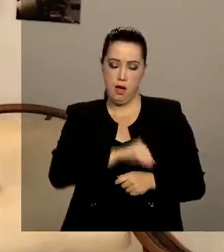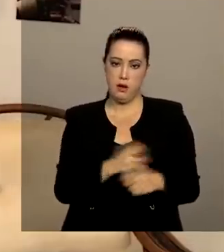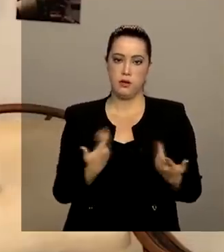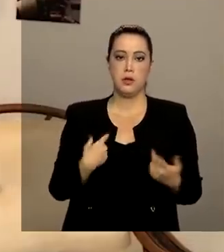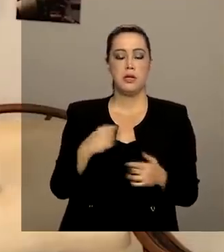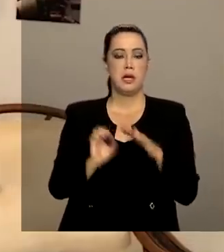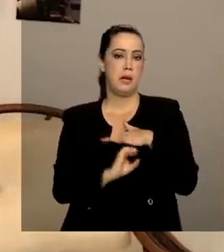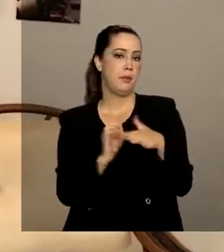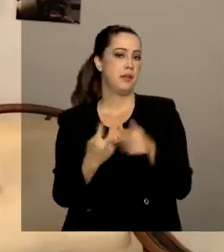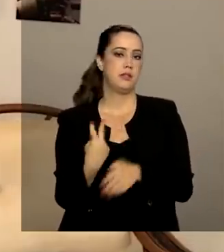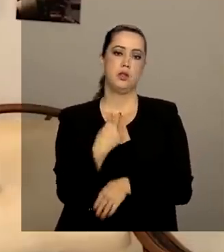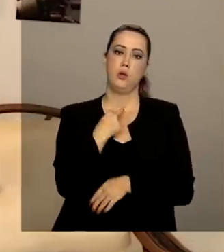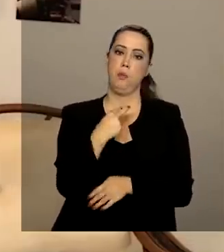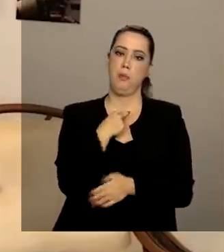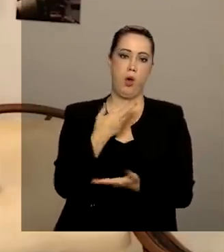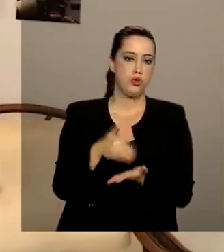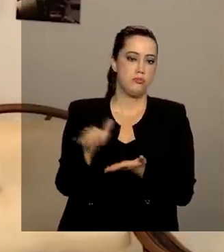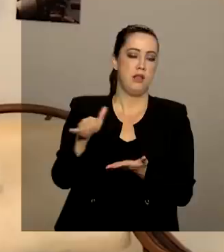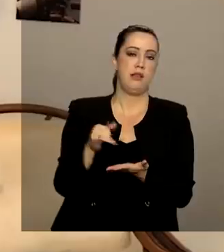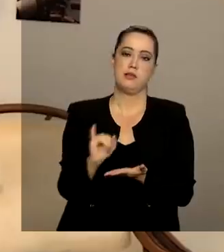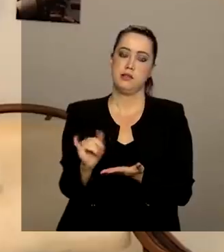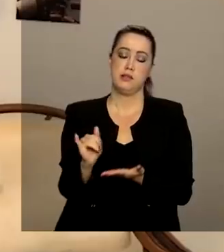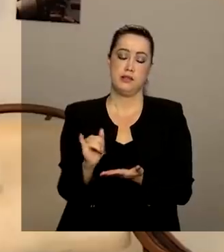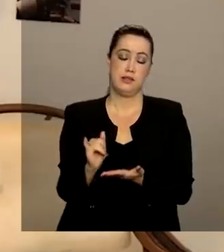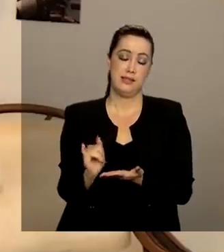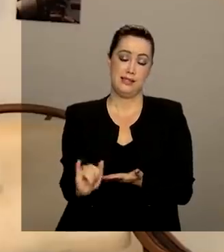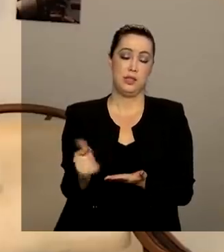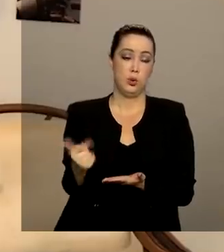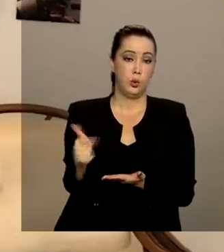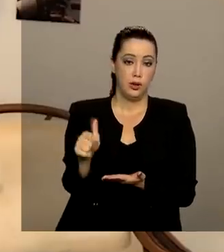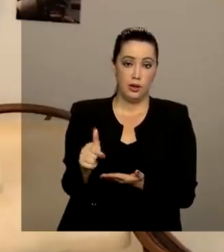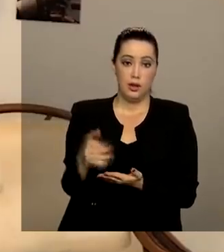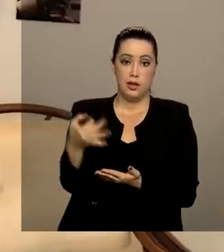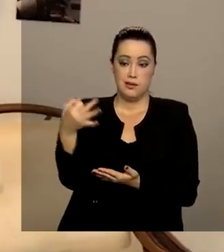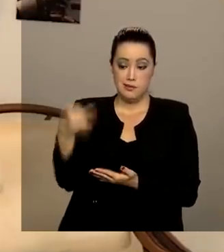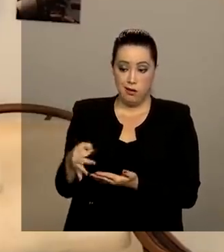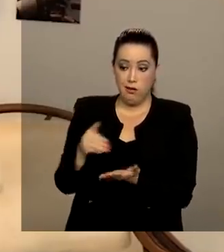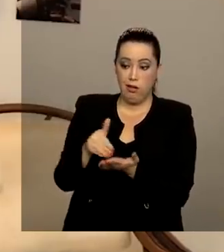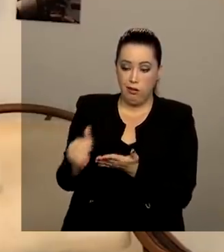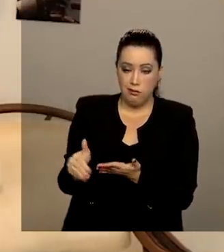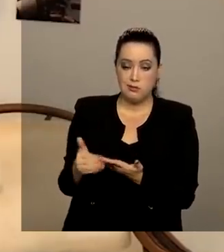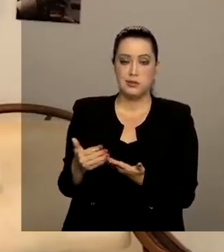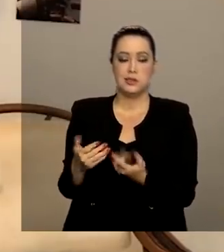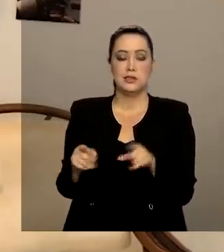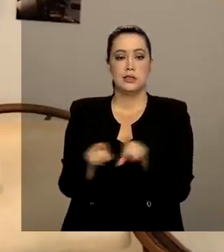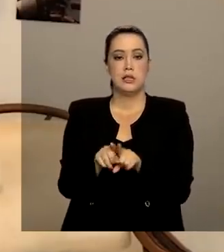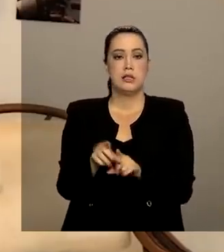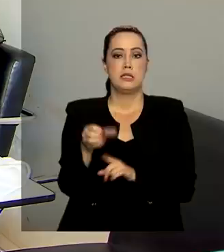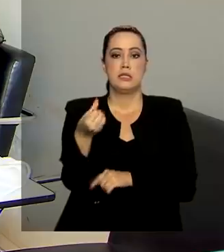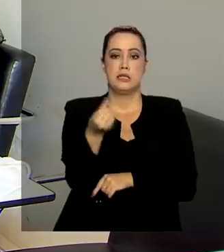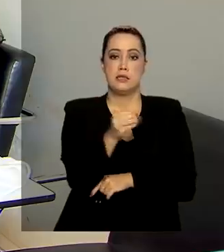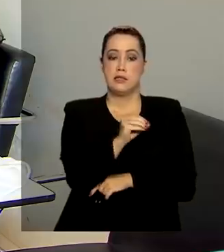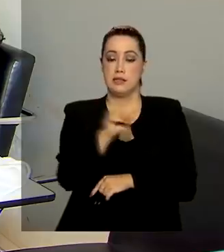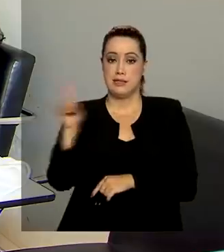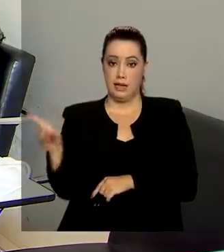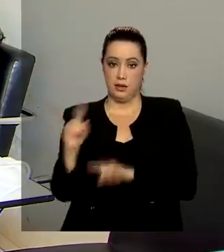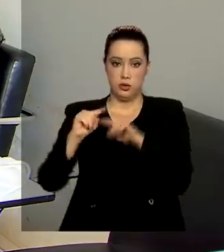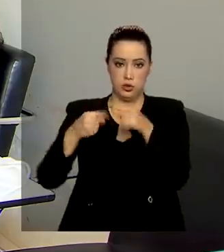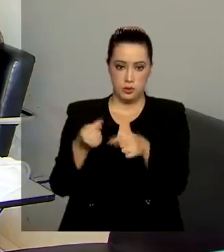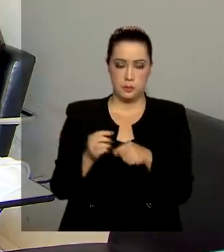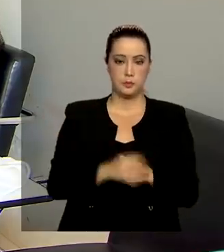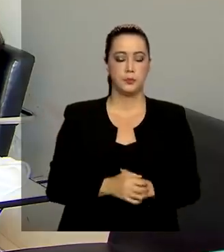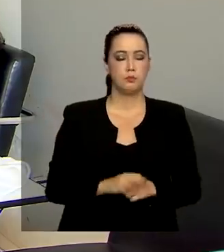não pode demitir sem justa causa durante os dois meses do programa, mais 60 dias. Cerca de